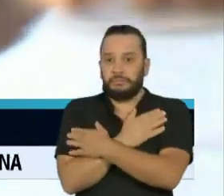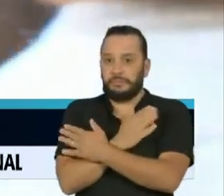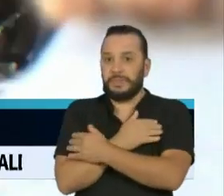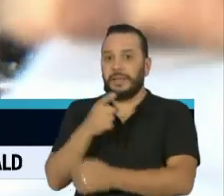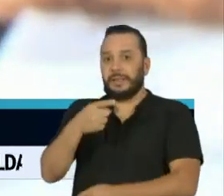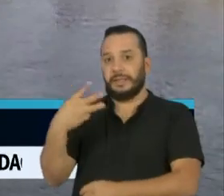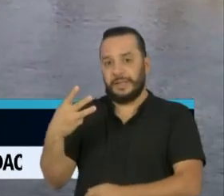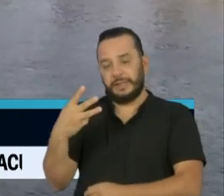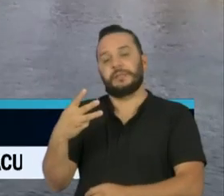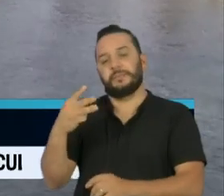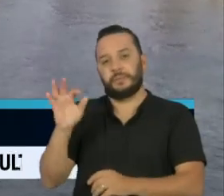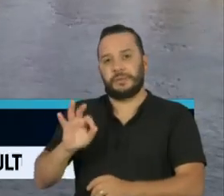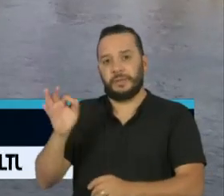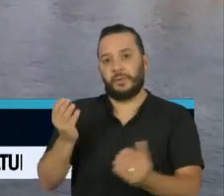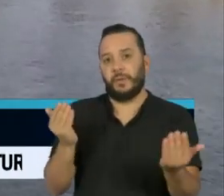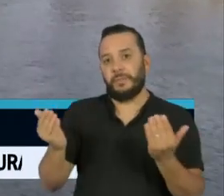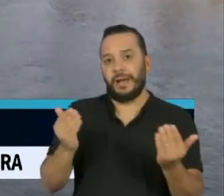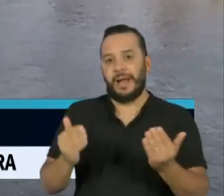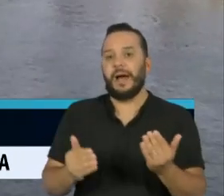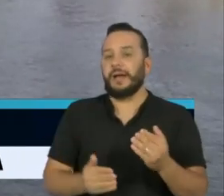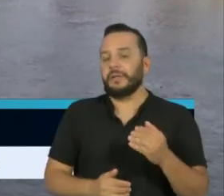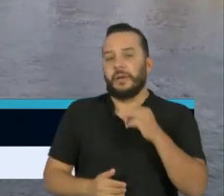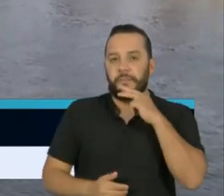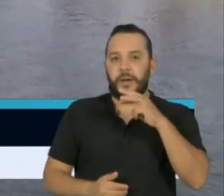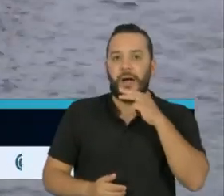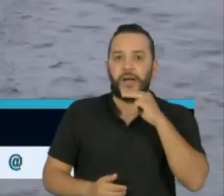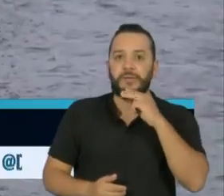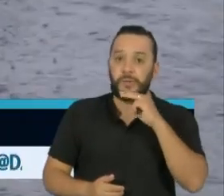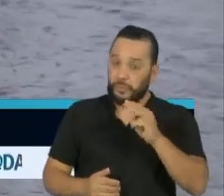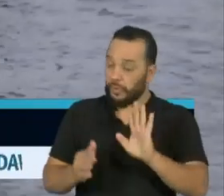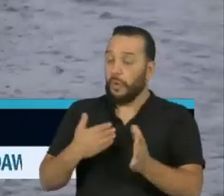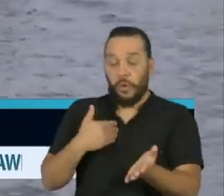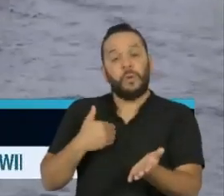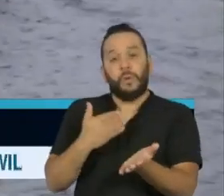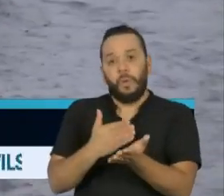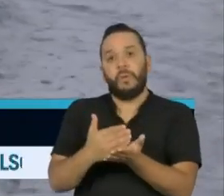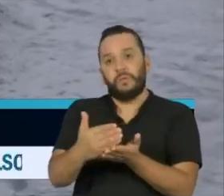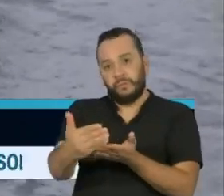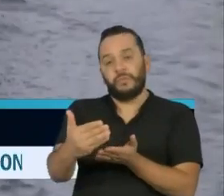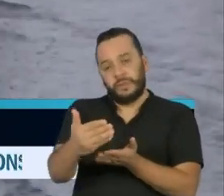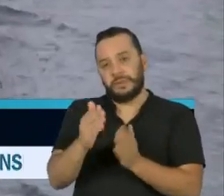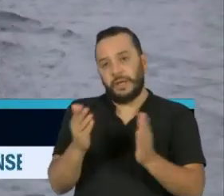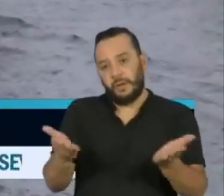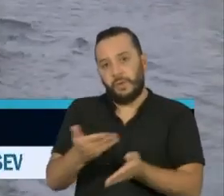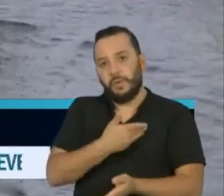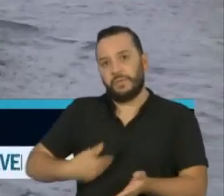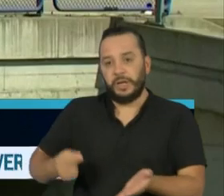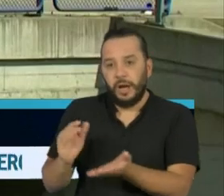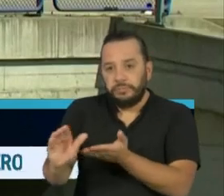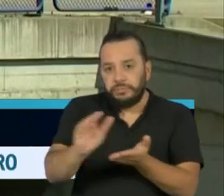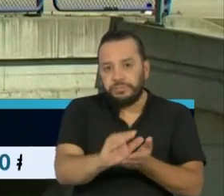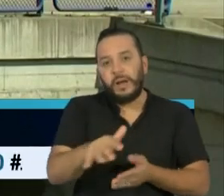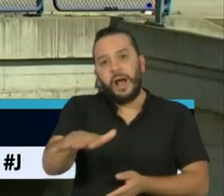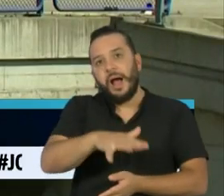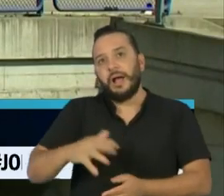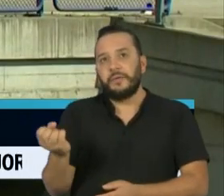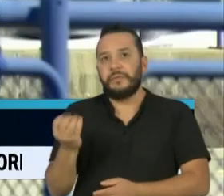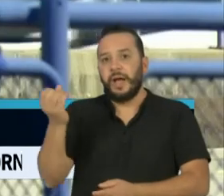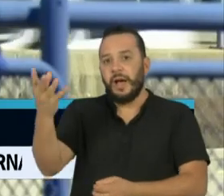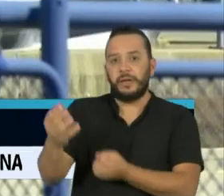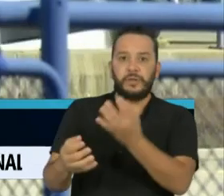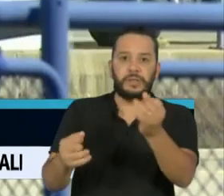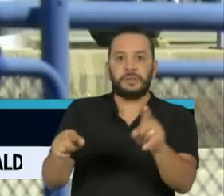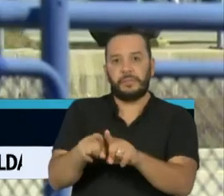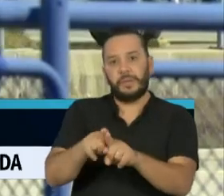relação a março. O governo já sente a pressão para aumentar a ajuda aos setores mais impactados, como o turismo e a aviação.